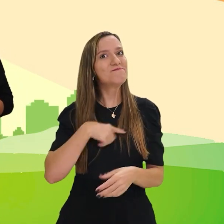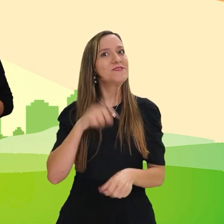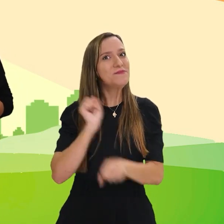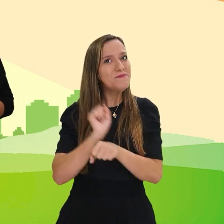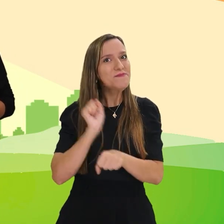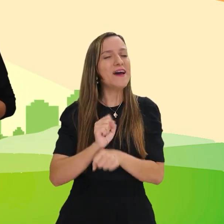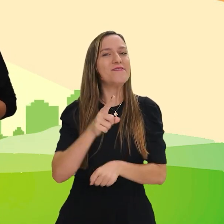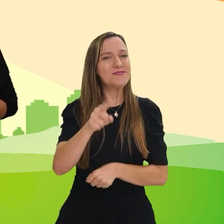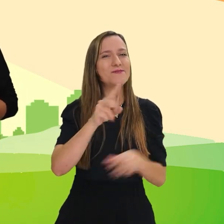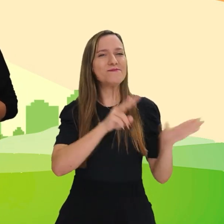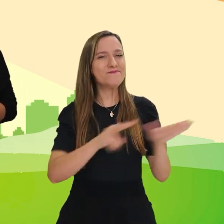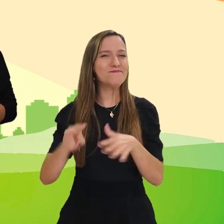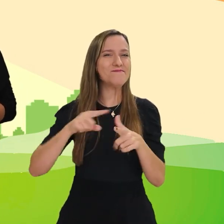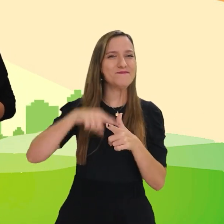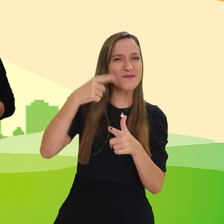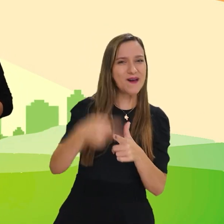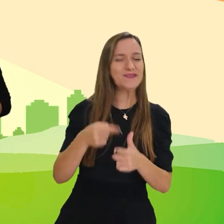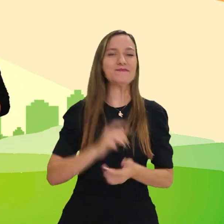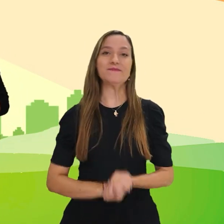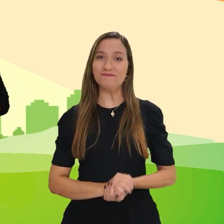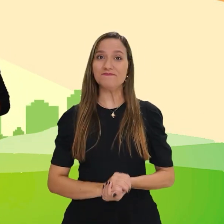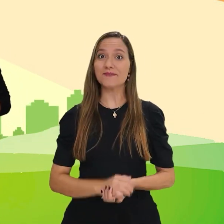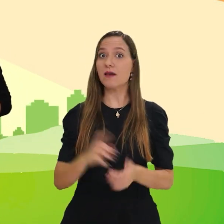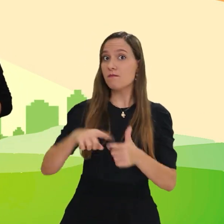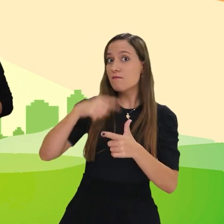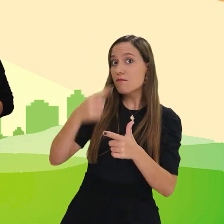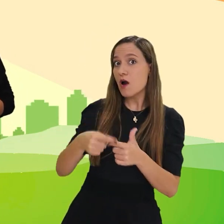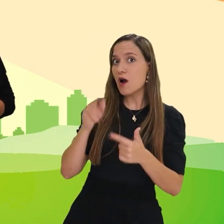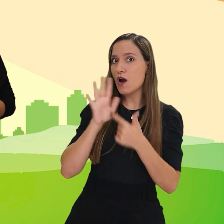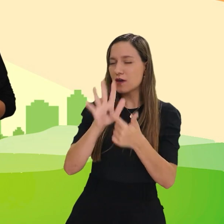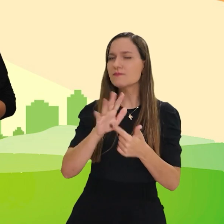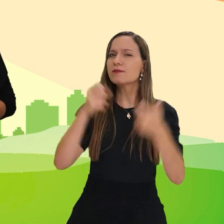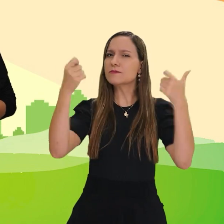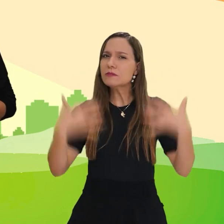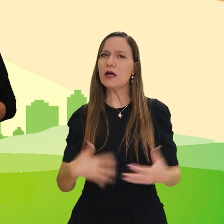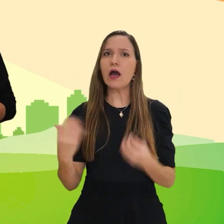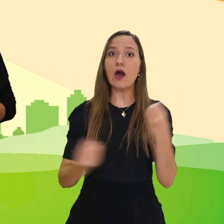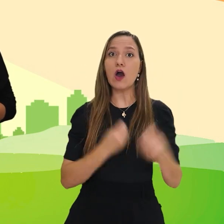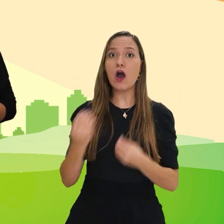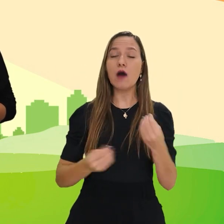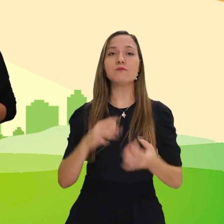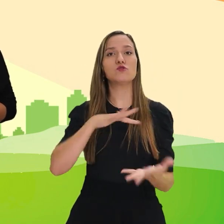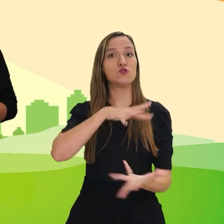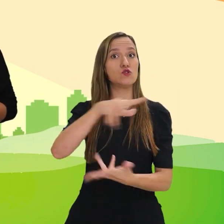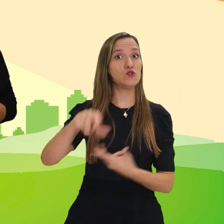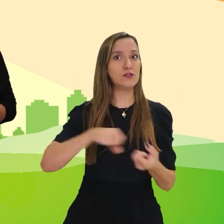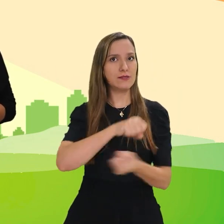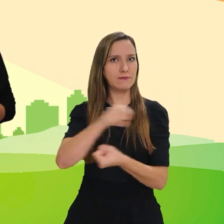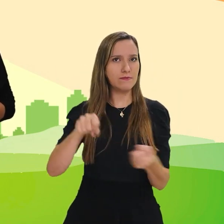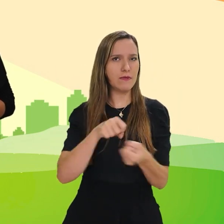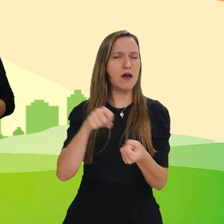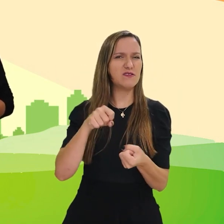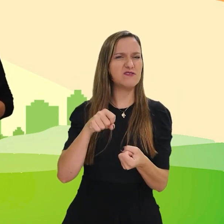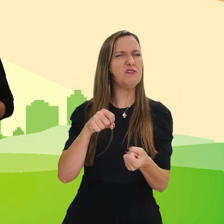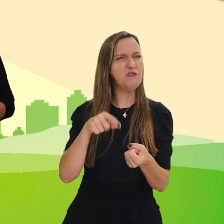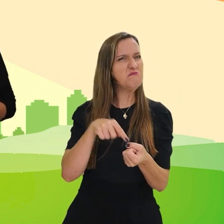esperamos na próxima semana. No próximo programa, vamos falar do pilar econômico da sustentabilidade. Será que tem jeito de